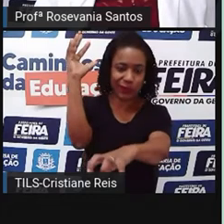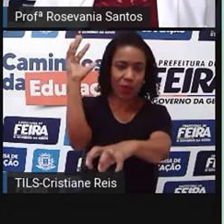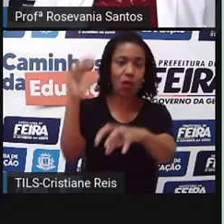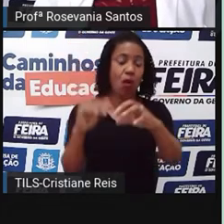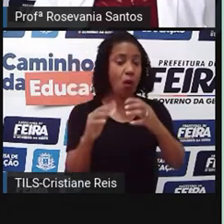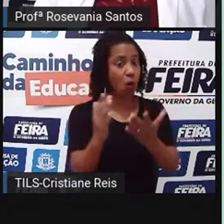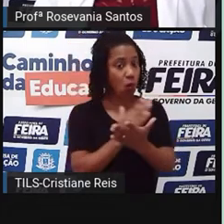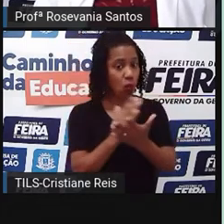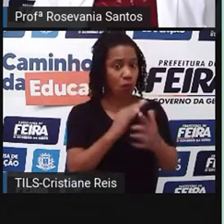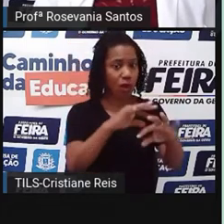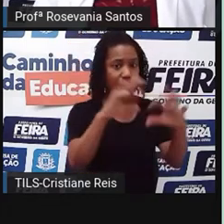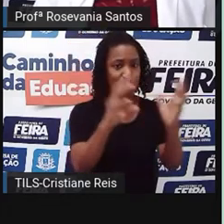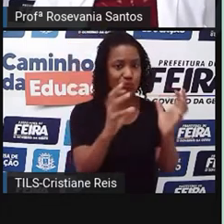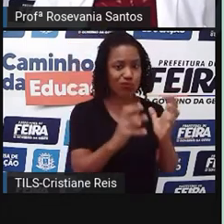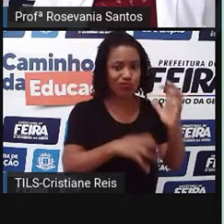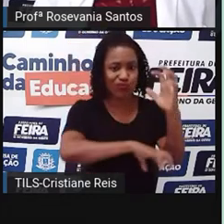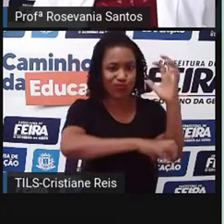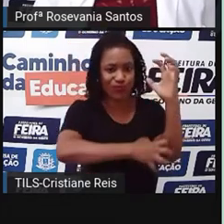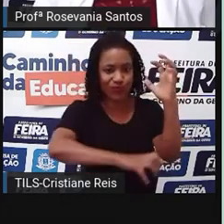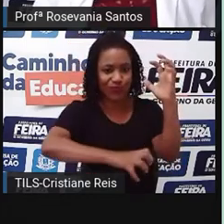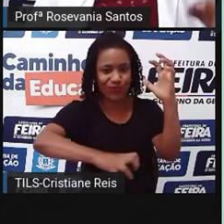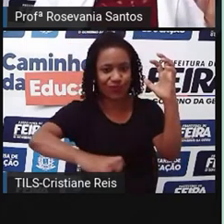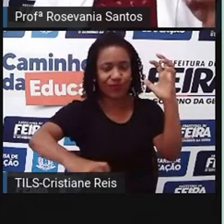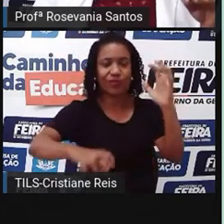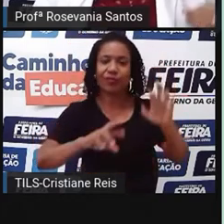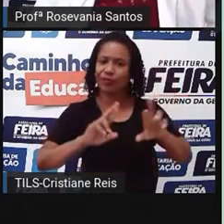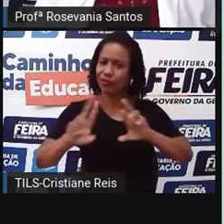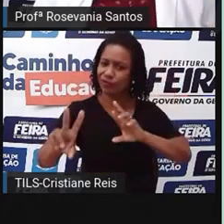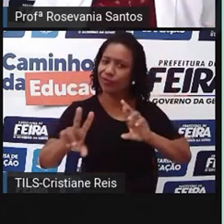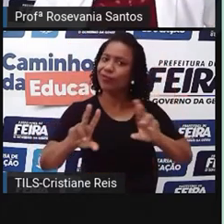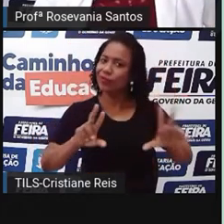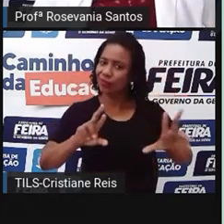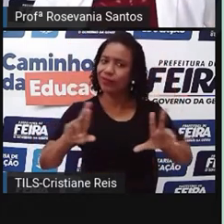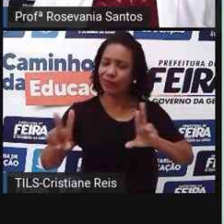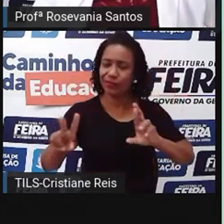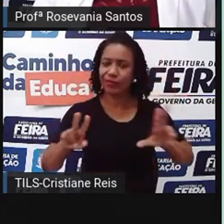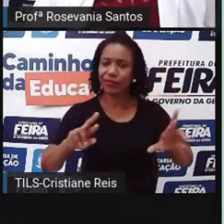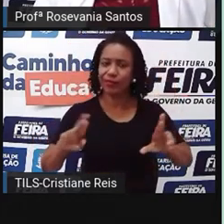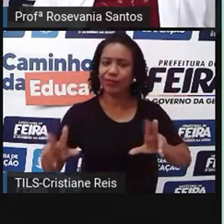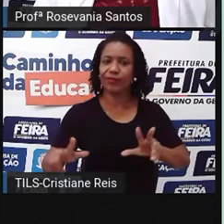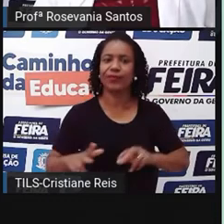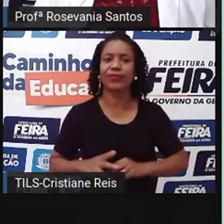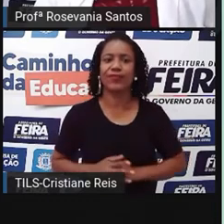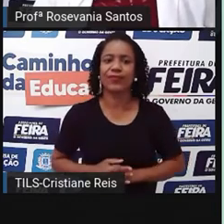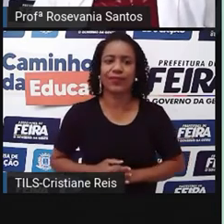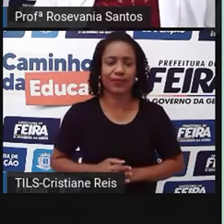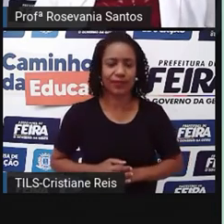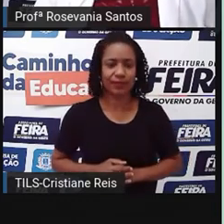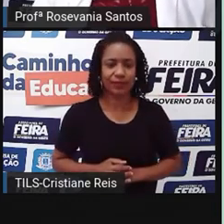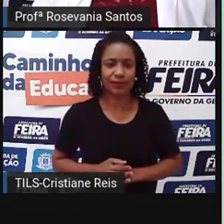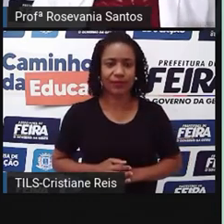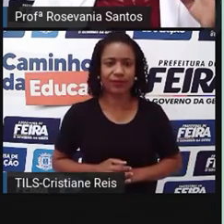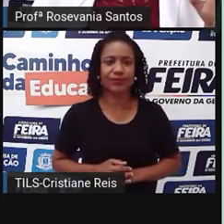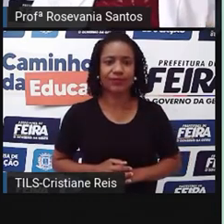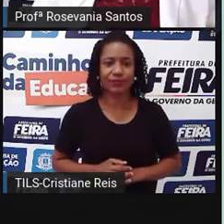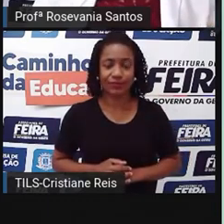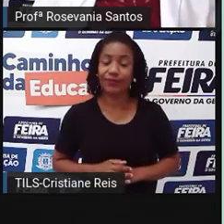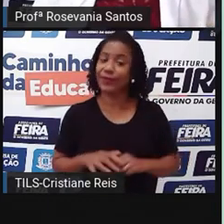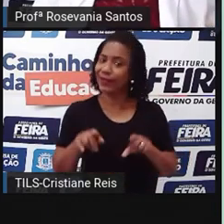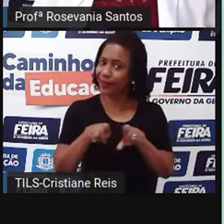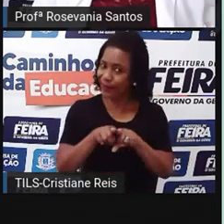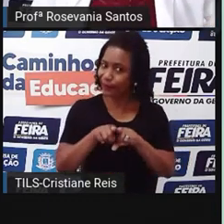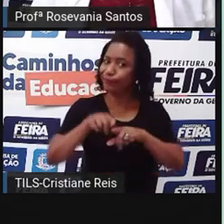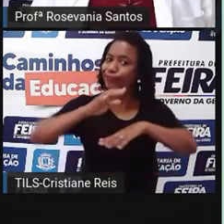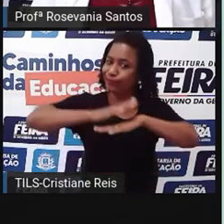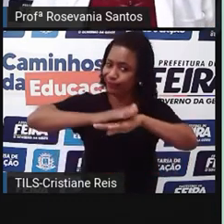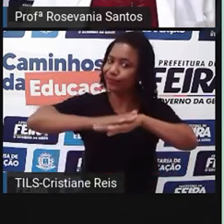maior, ou plantas de porte bastante pequenininho, né, vai variar mesmo. Ah, e também ação humana, né,